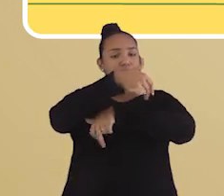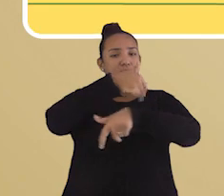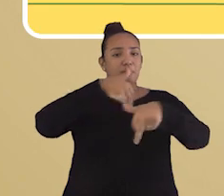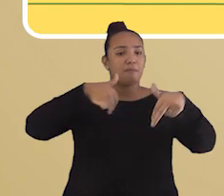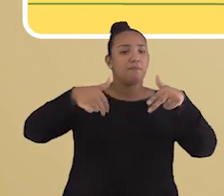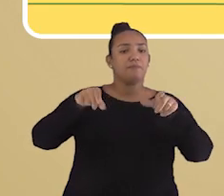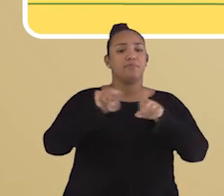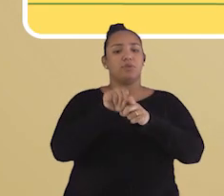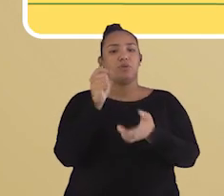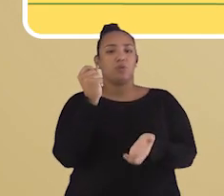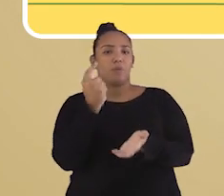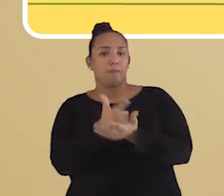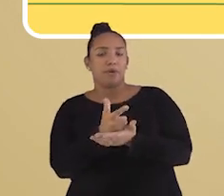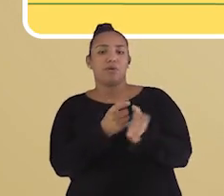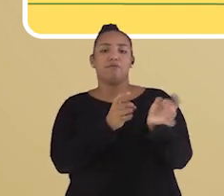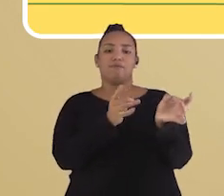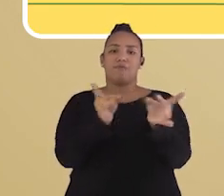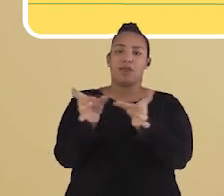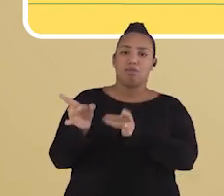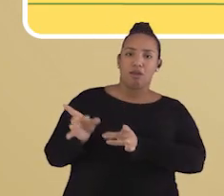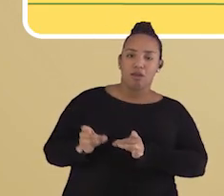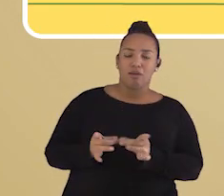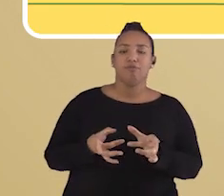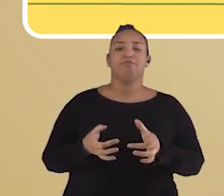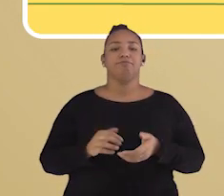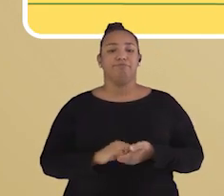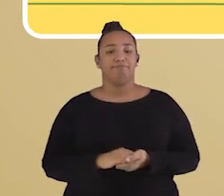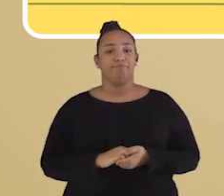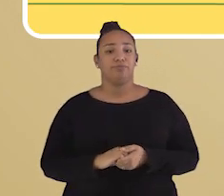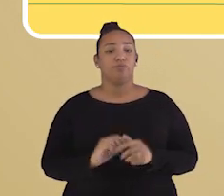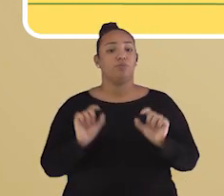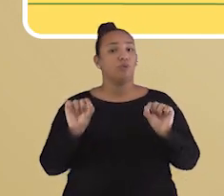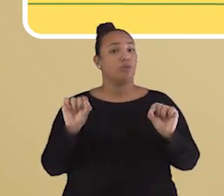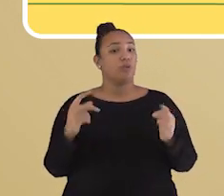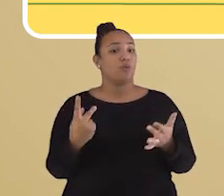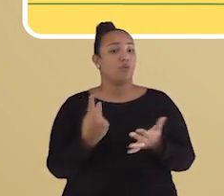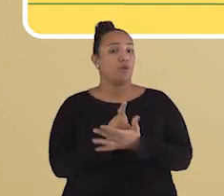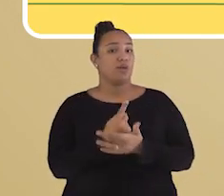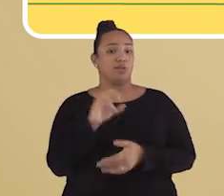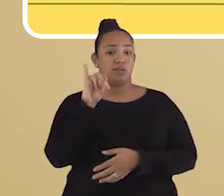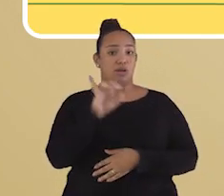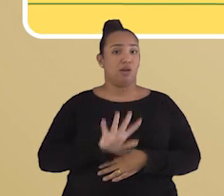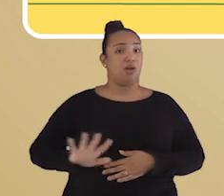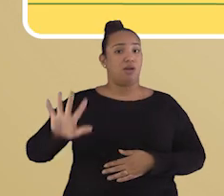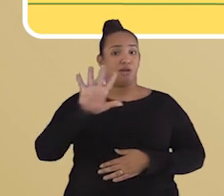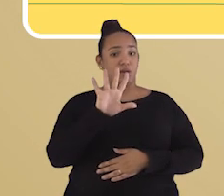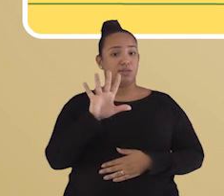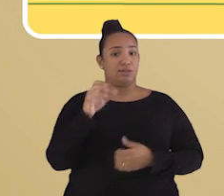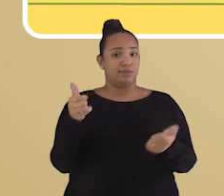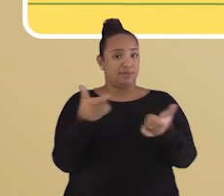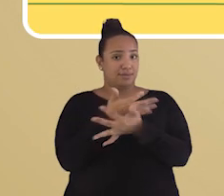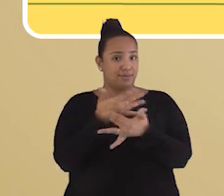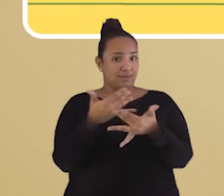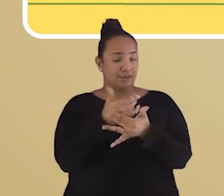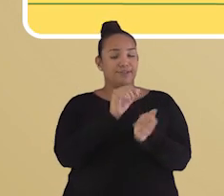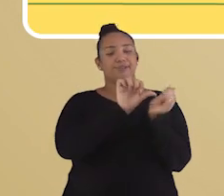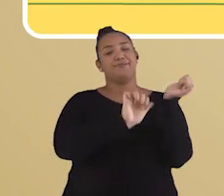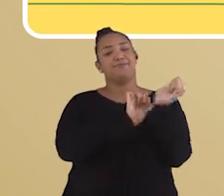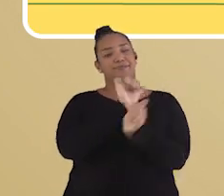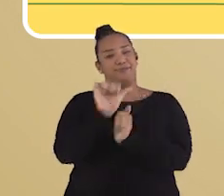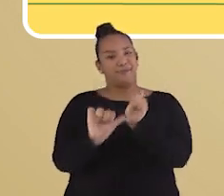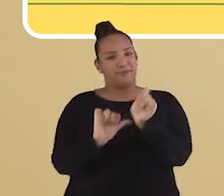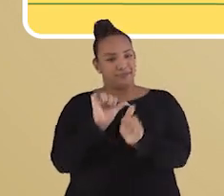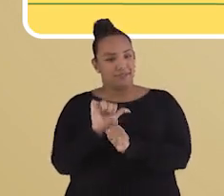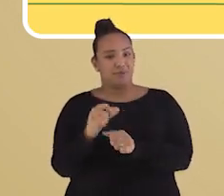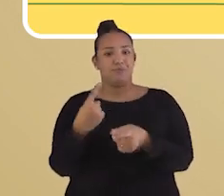mercadorias e de serviços. E, consequentemente, as paisagens urbanas vão se transformando